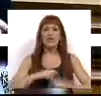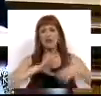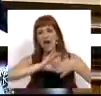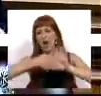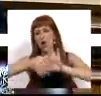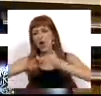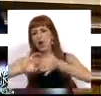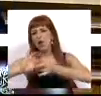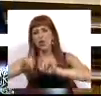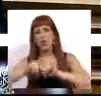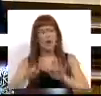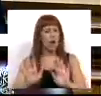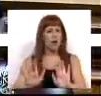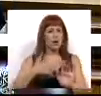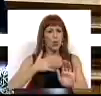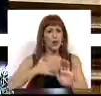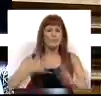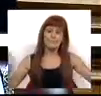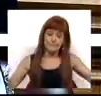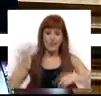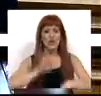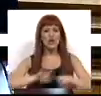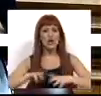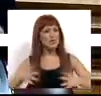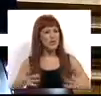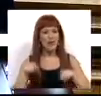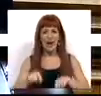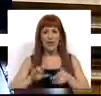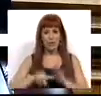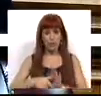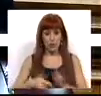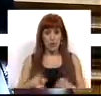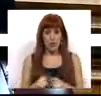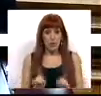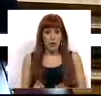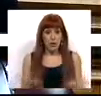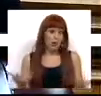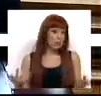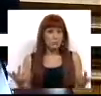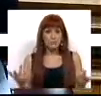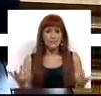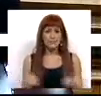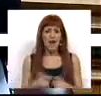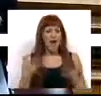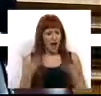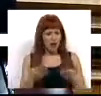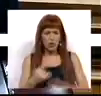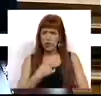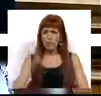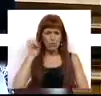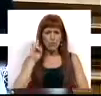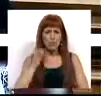lógica daquilo que é indesejável. Portanto, senhoras e senhores deputados, este projeto constitui um contributo